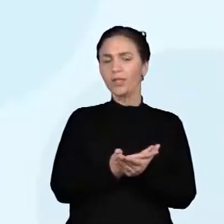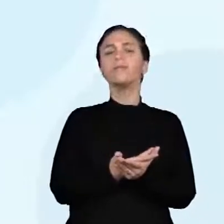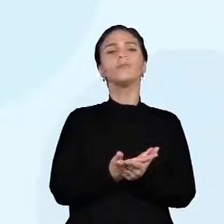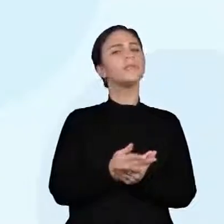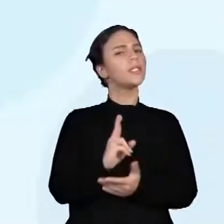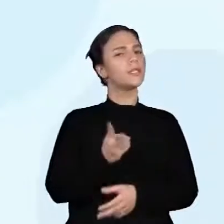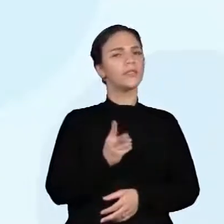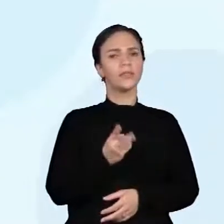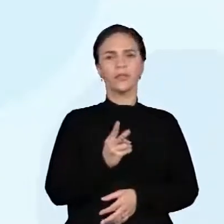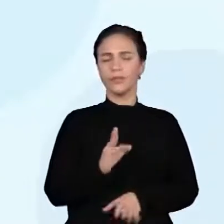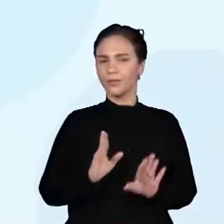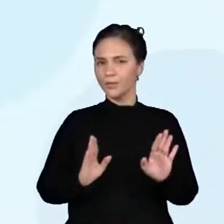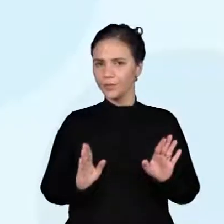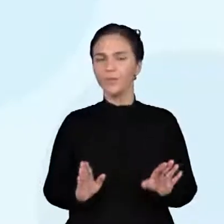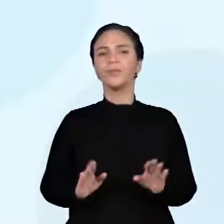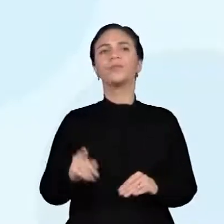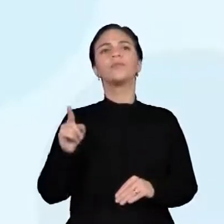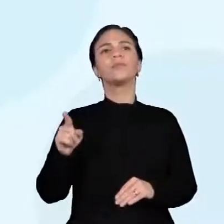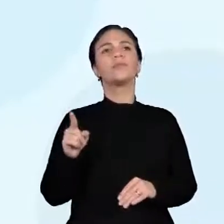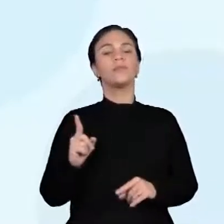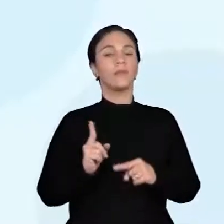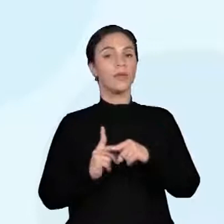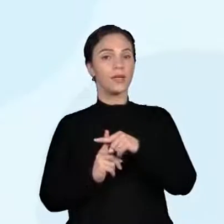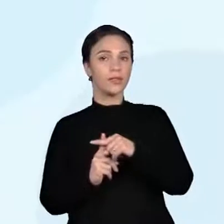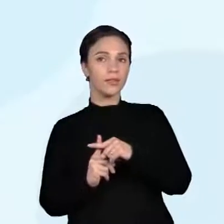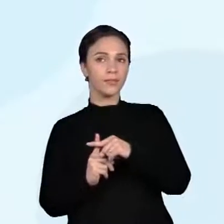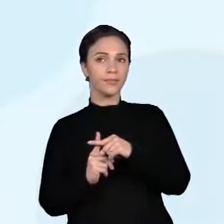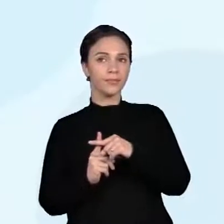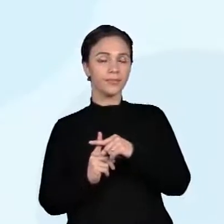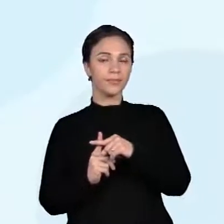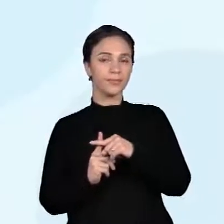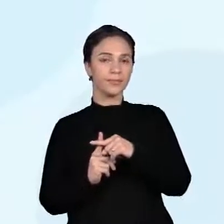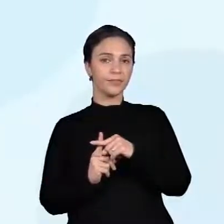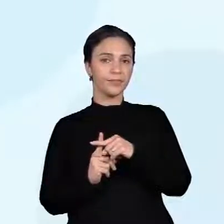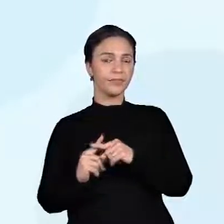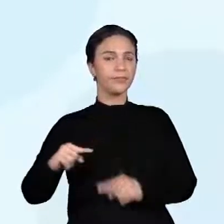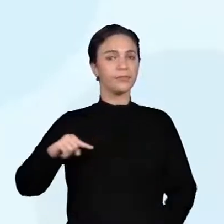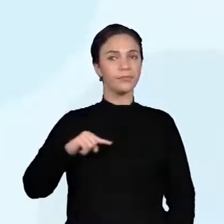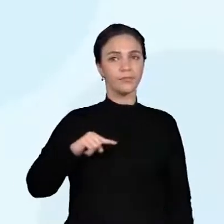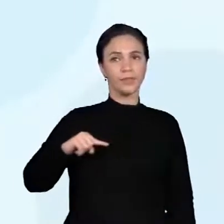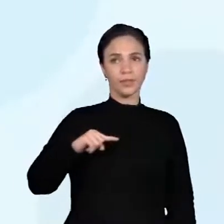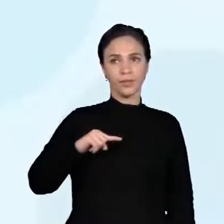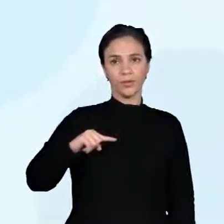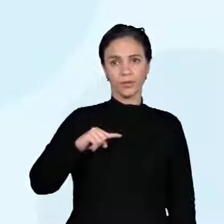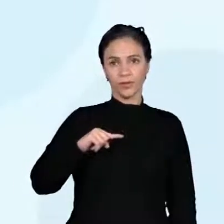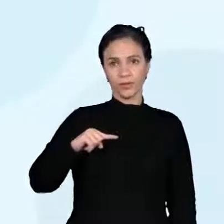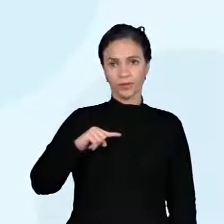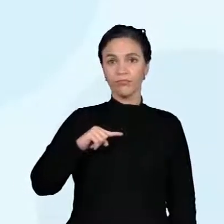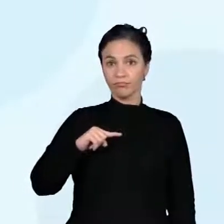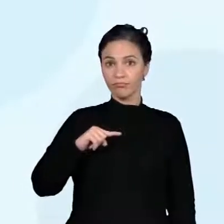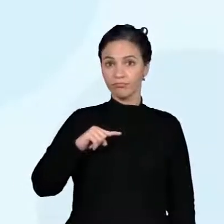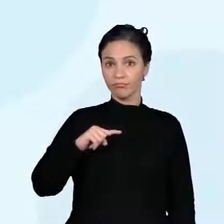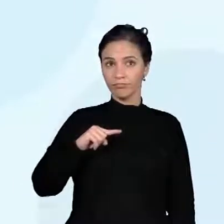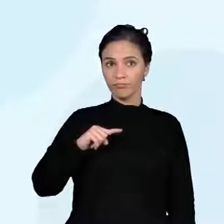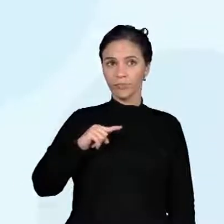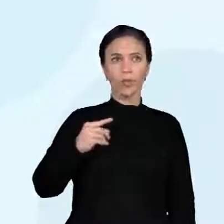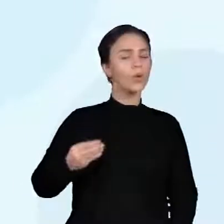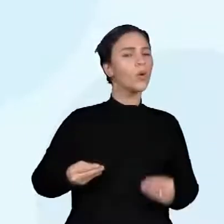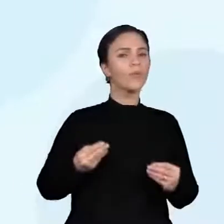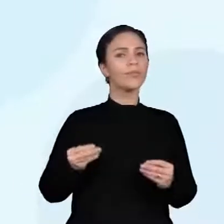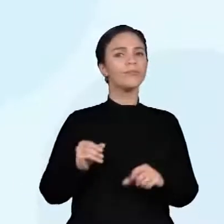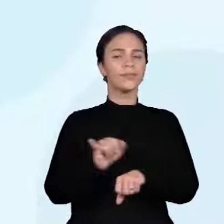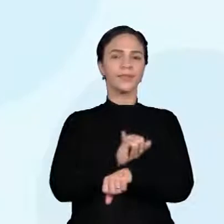sendo fazer adição e subtração, certo? Usando